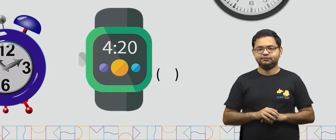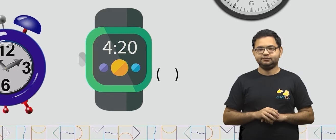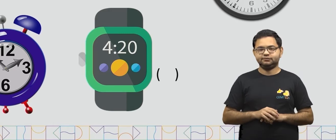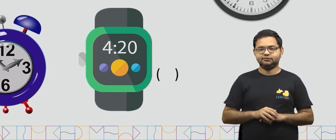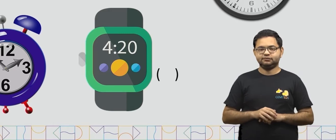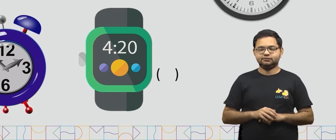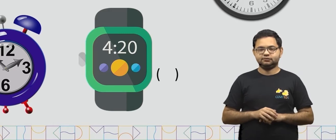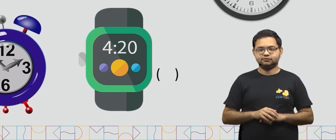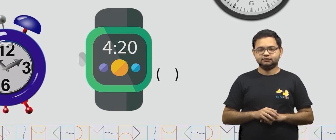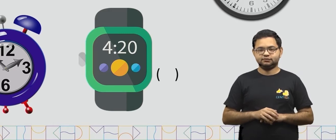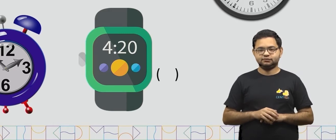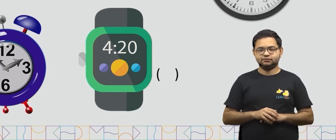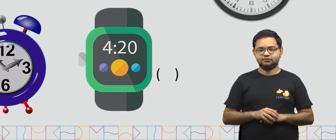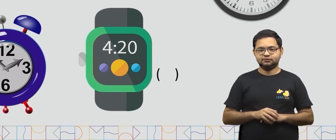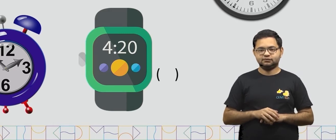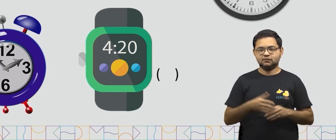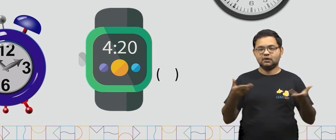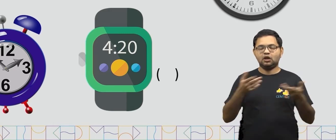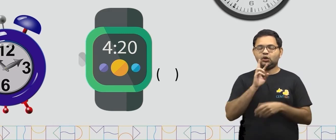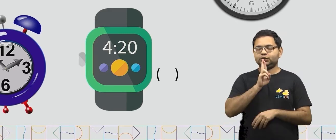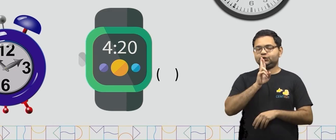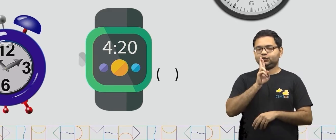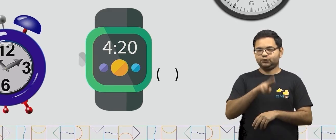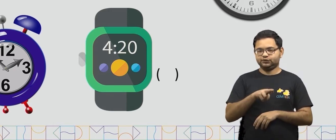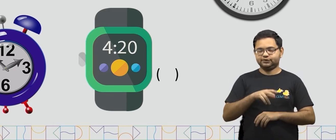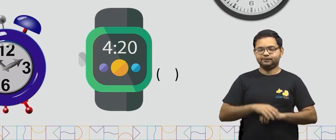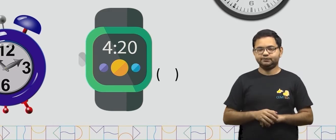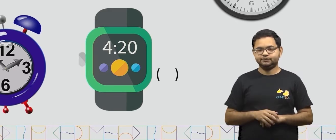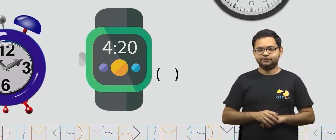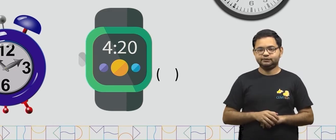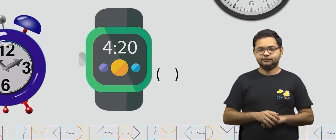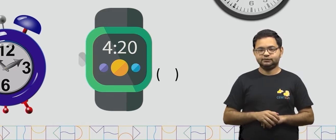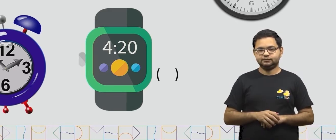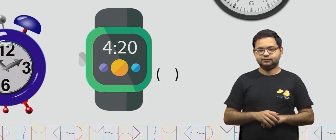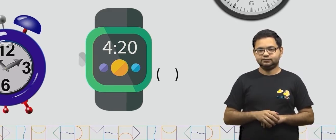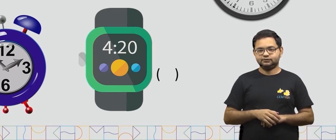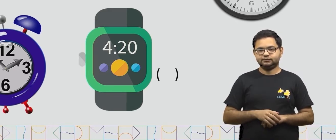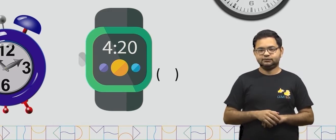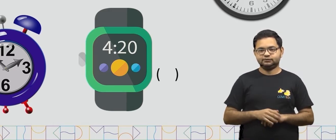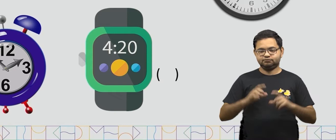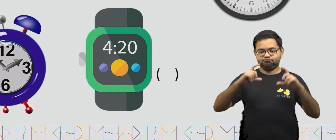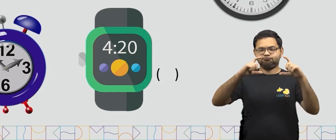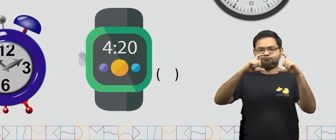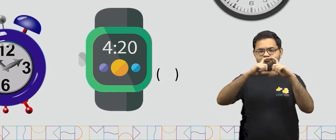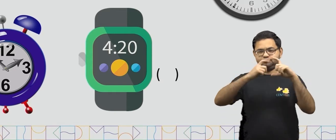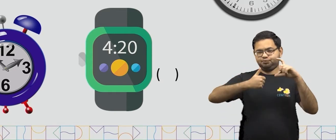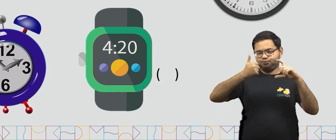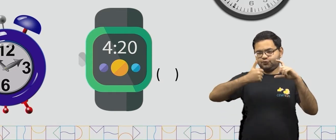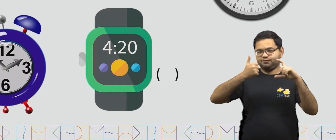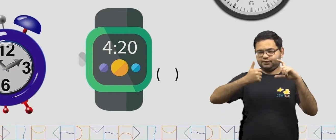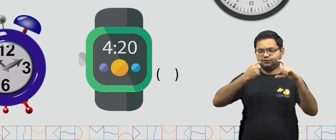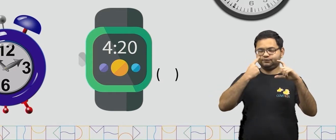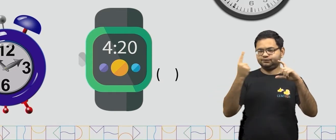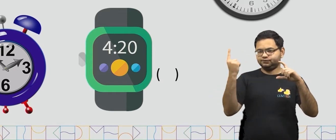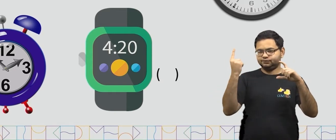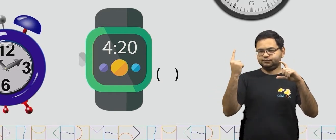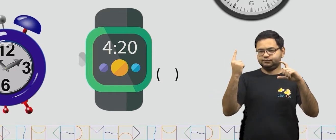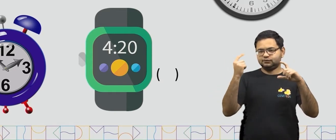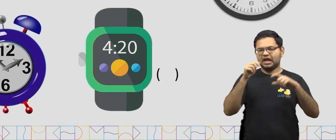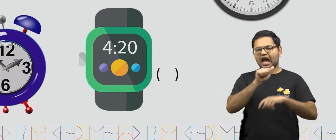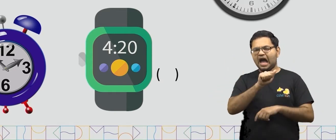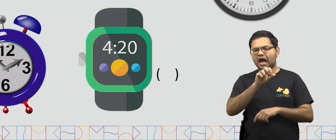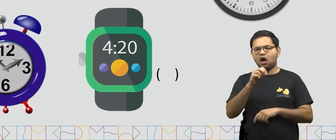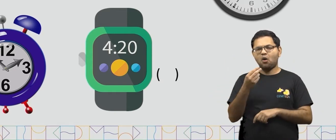Vamos responder a atividade número 1. O primeiro relógio, você vai marcar letra A,